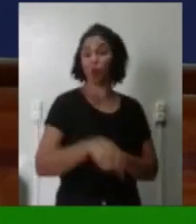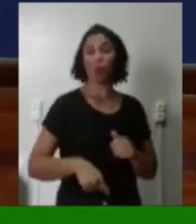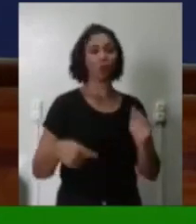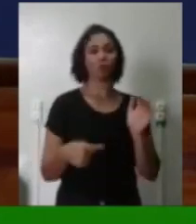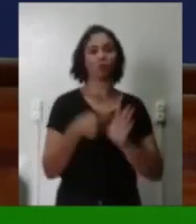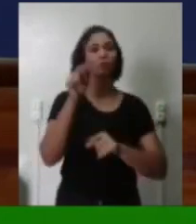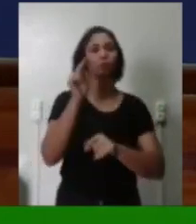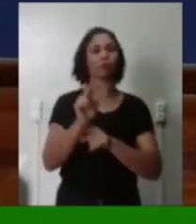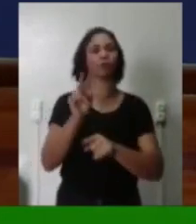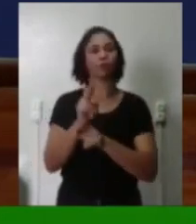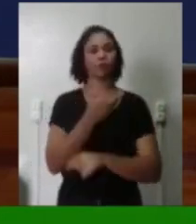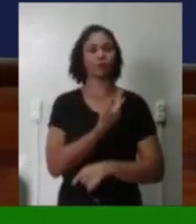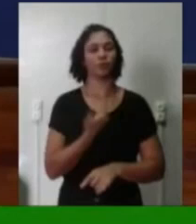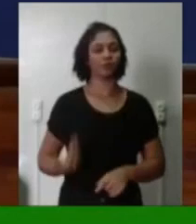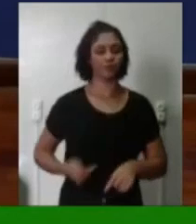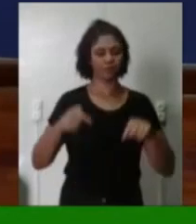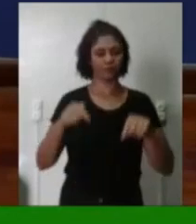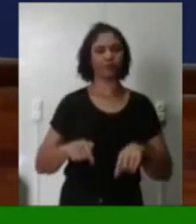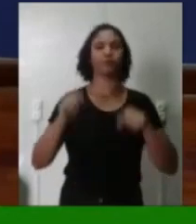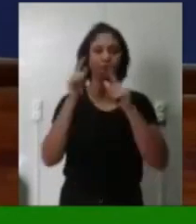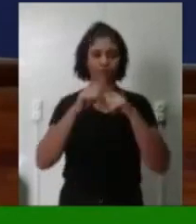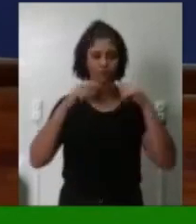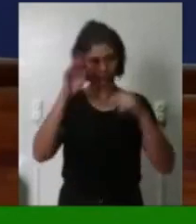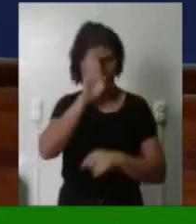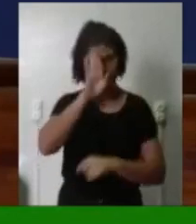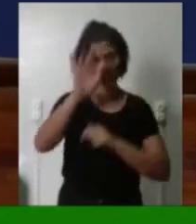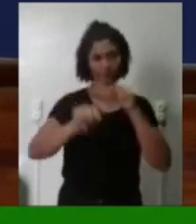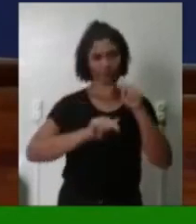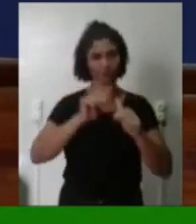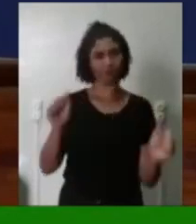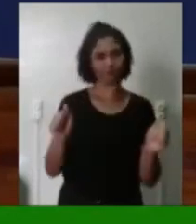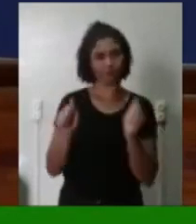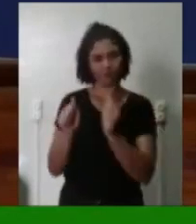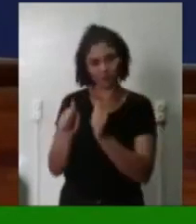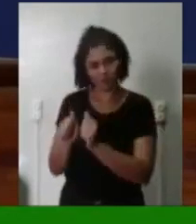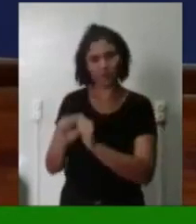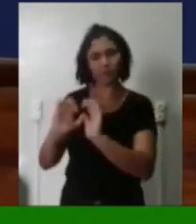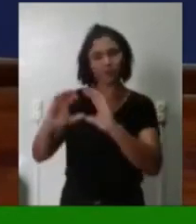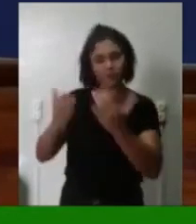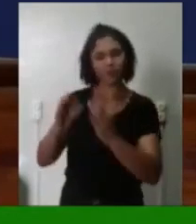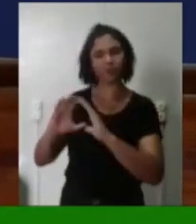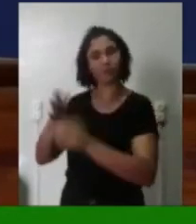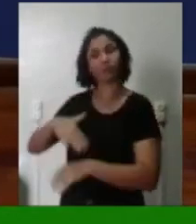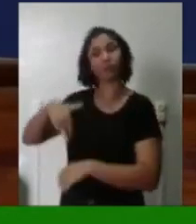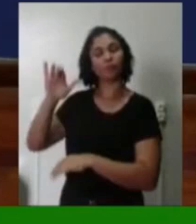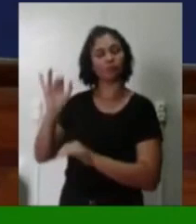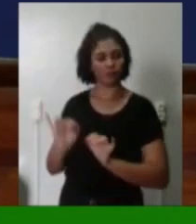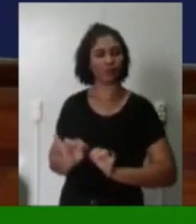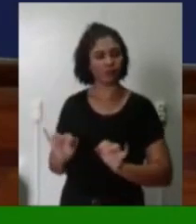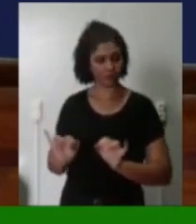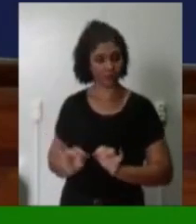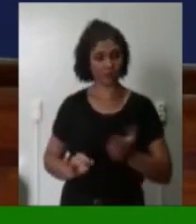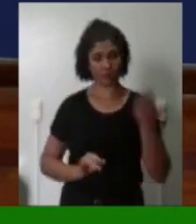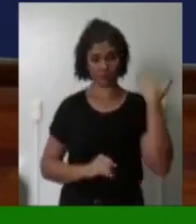Defensoria Pública de Alagoas Que priorizou o trabalho junto às camadas mais vulneráveis da nossa cidade Quando o